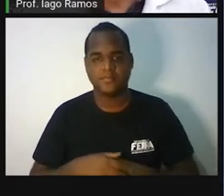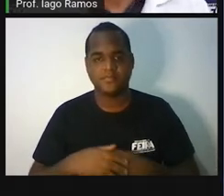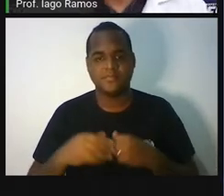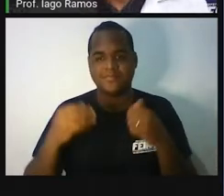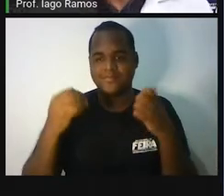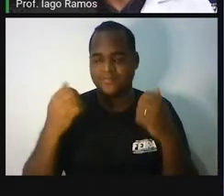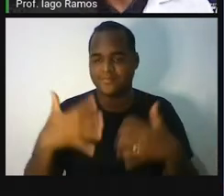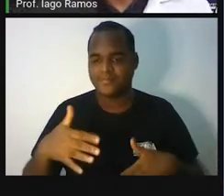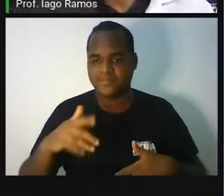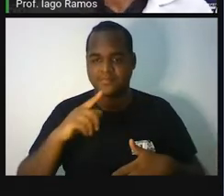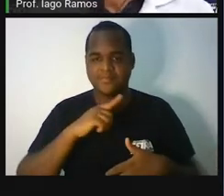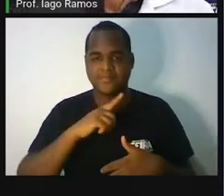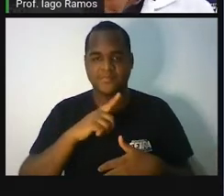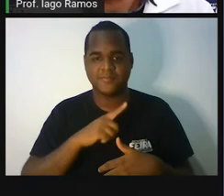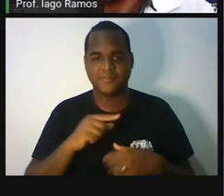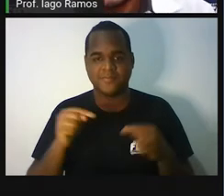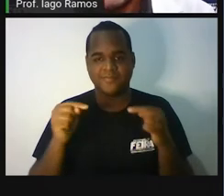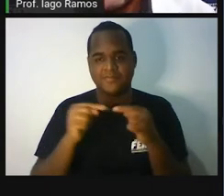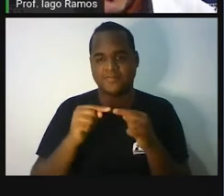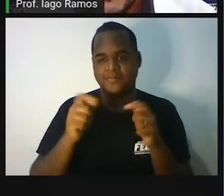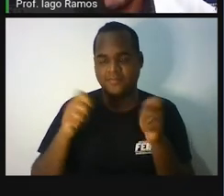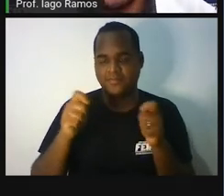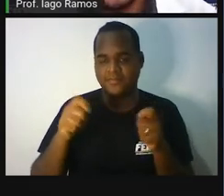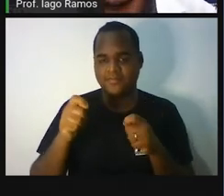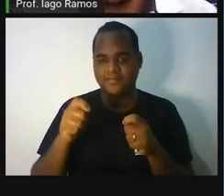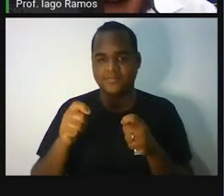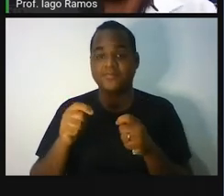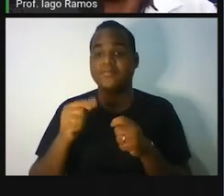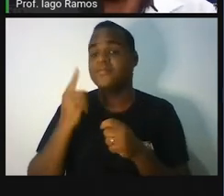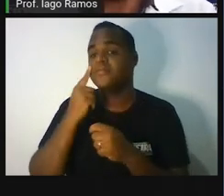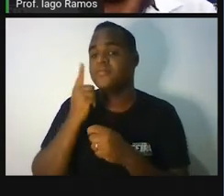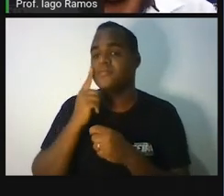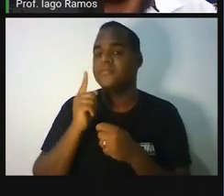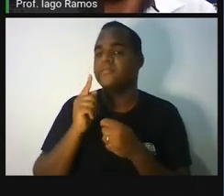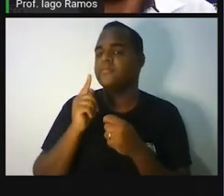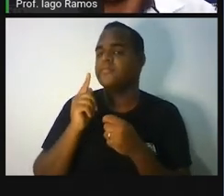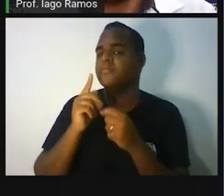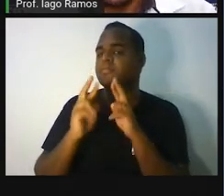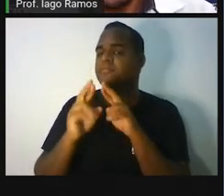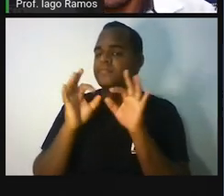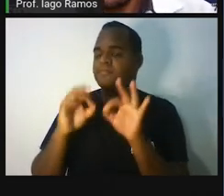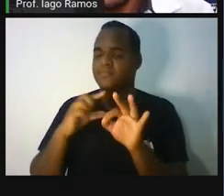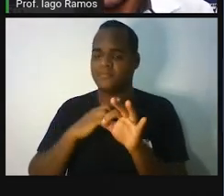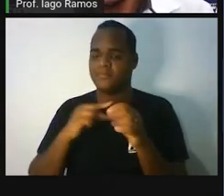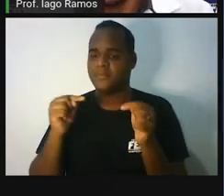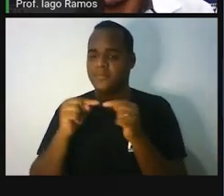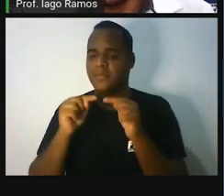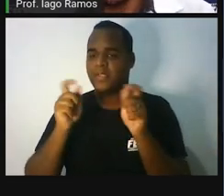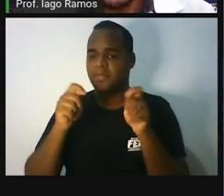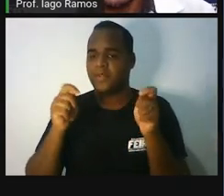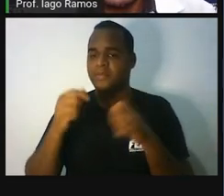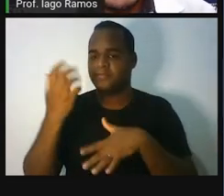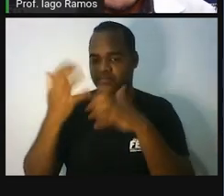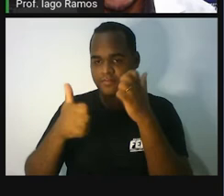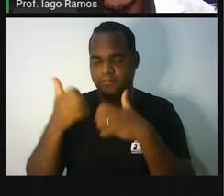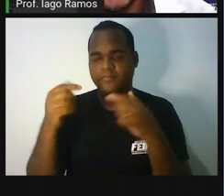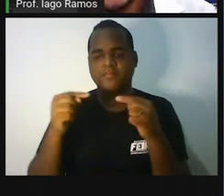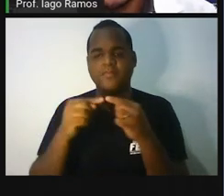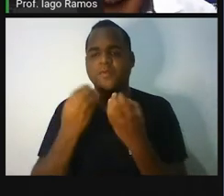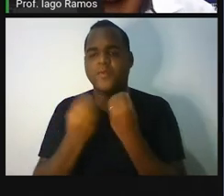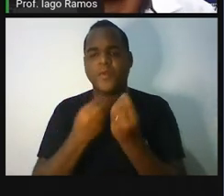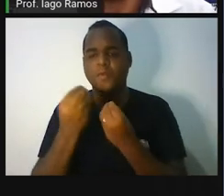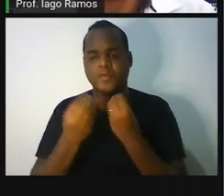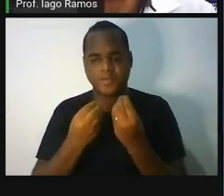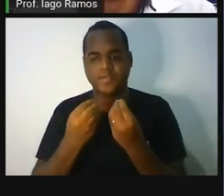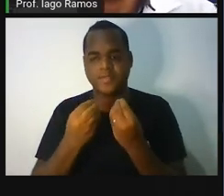Opa, de novo, mesma imagem. Agora, se uma caixinha amarrando for retirada do prato esquerdo,